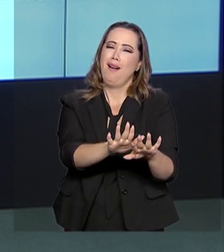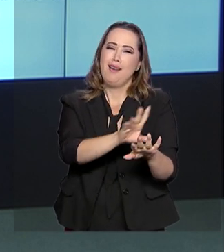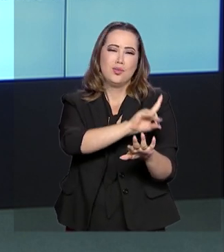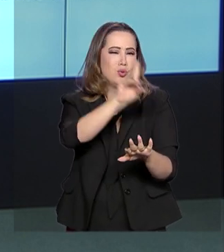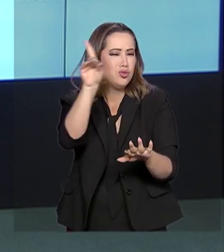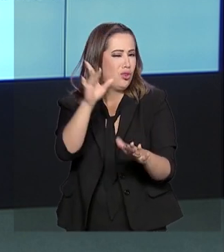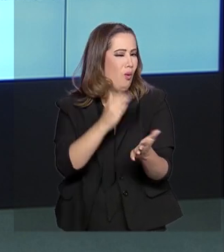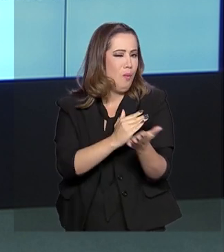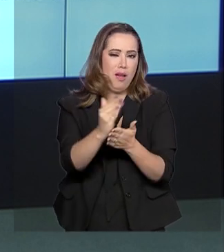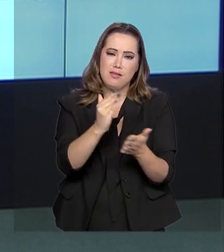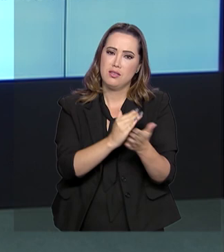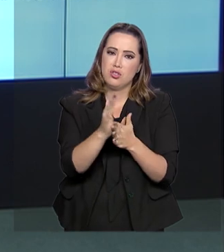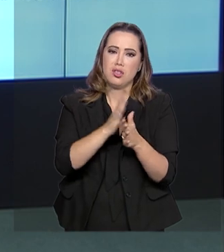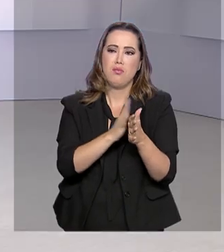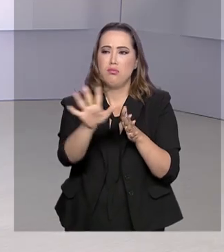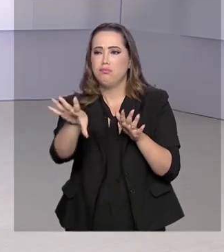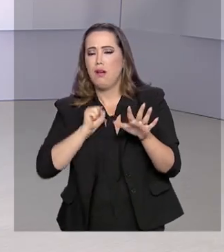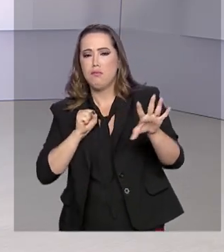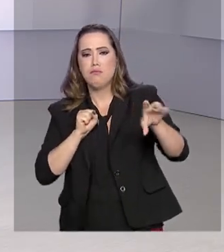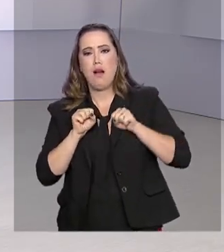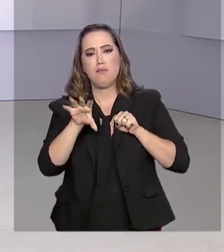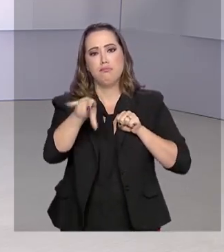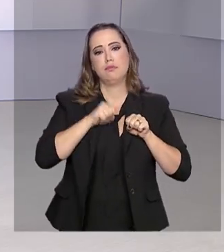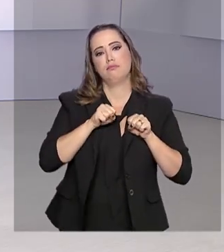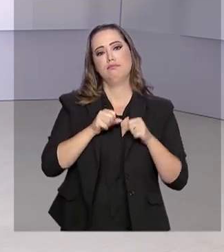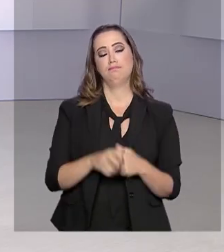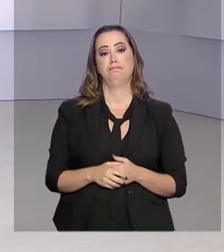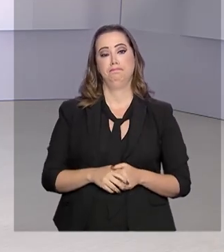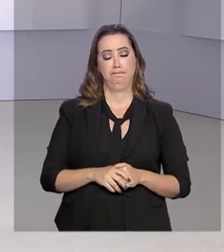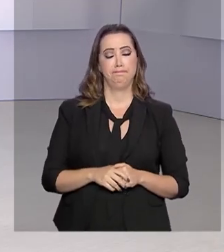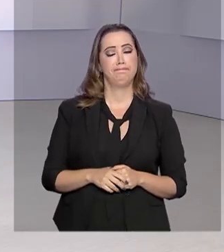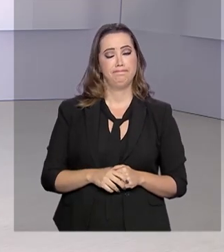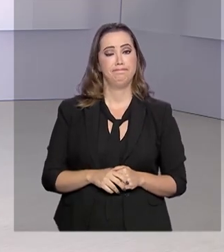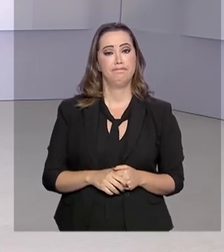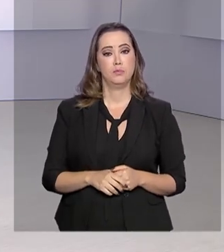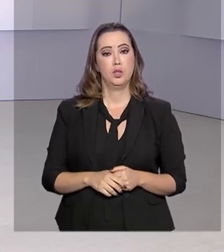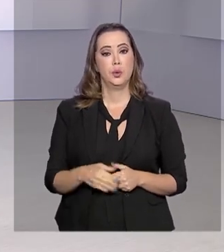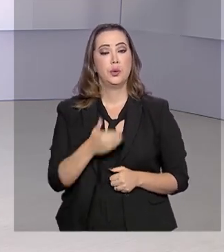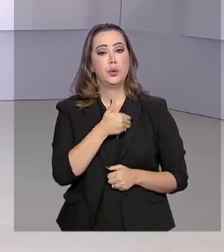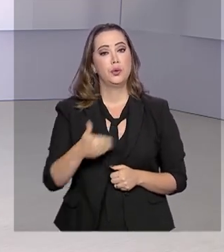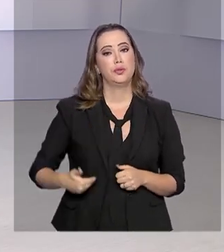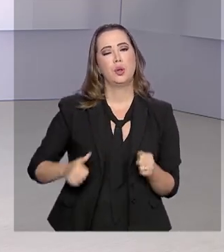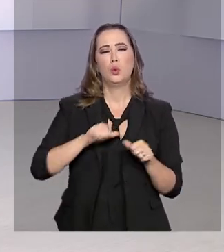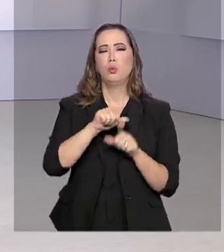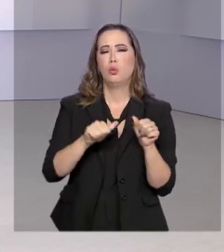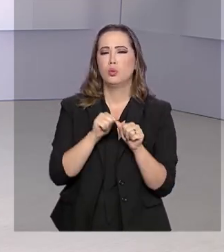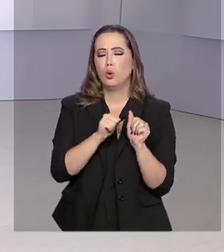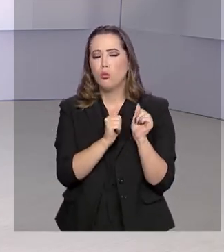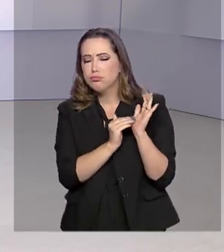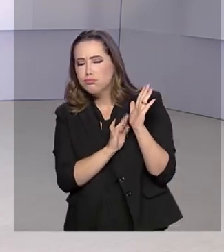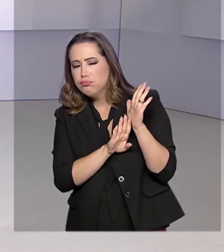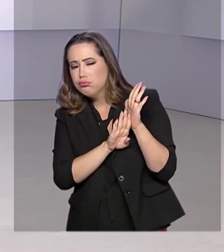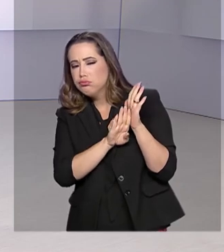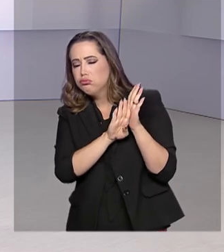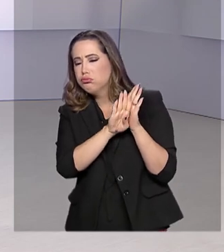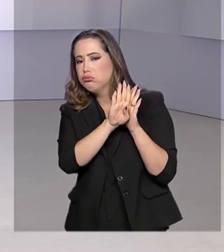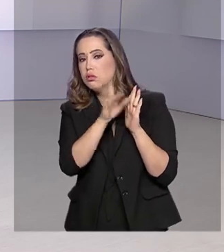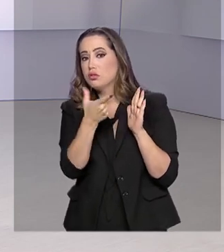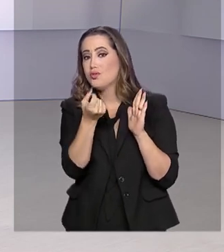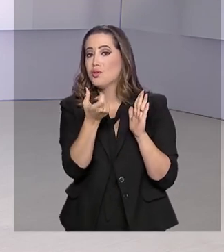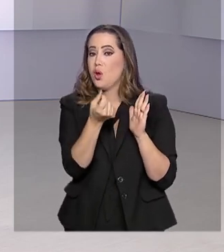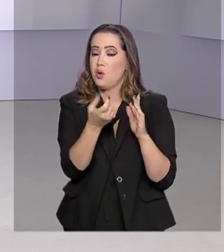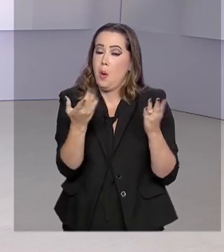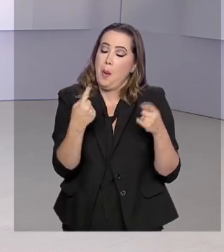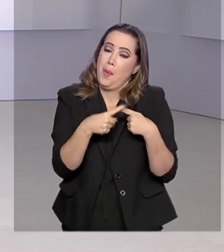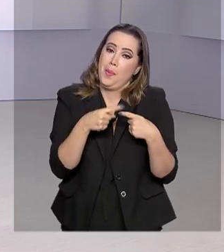que isso aconteça. E o governo revisou o índice de crescimento da economia para 2020. Diante do atual